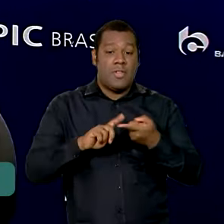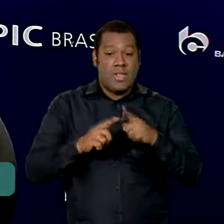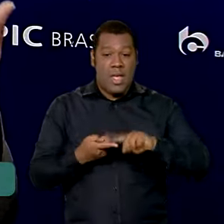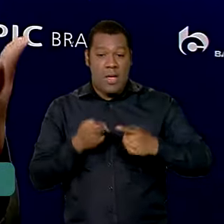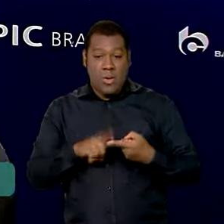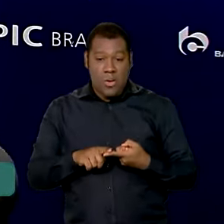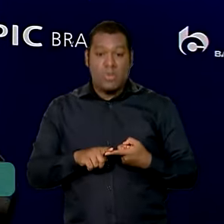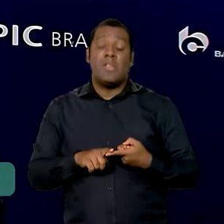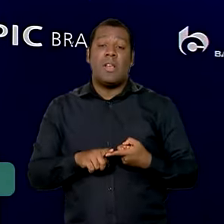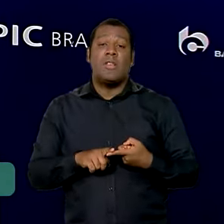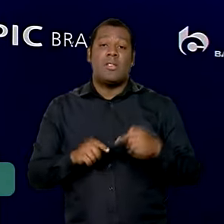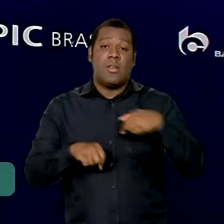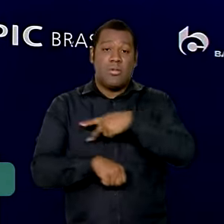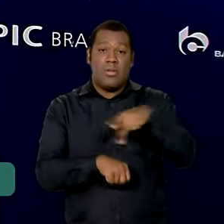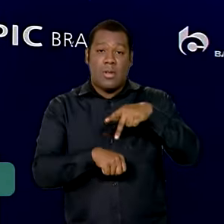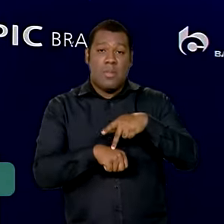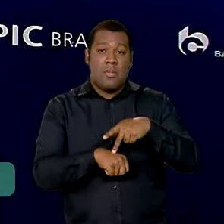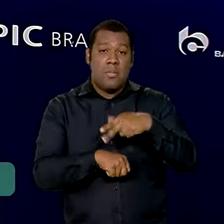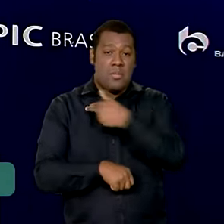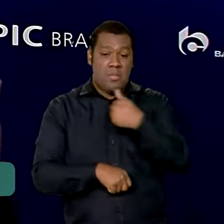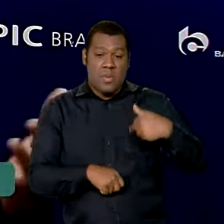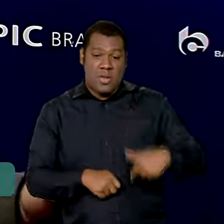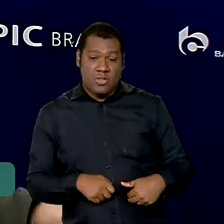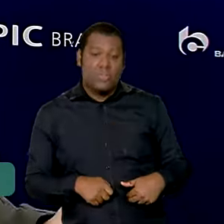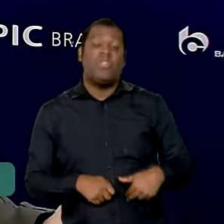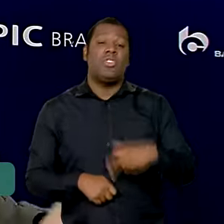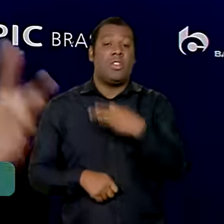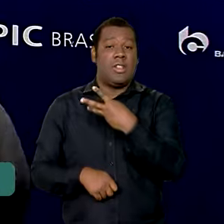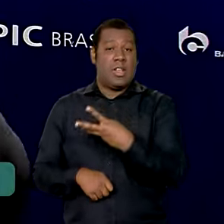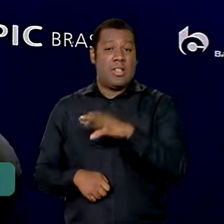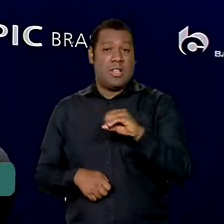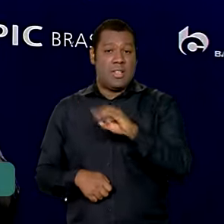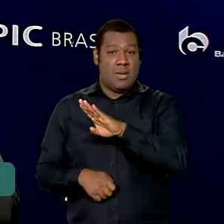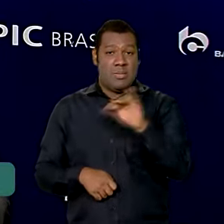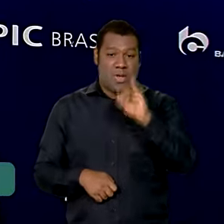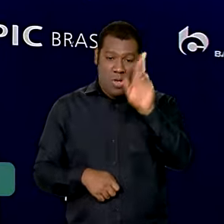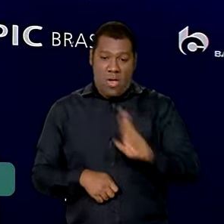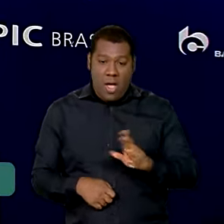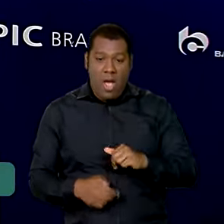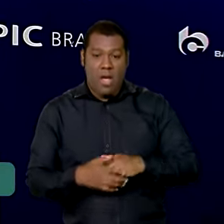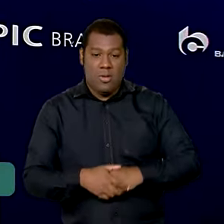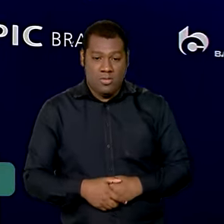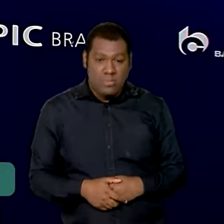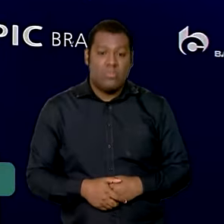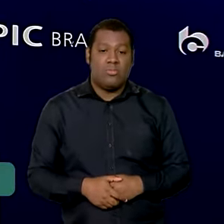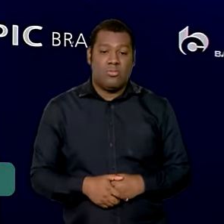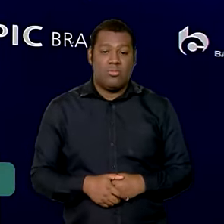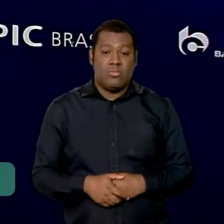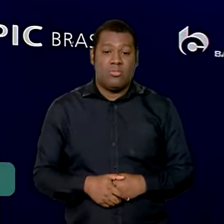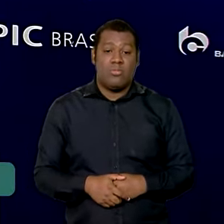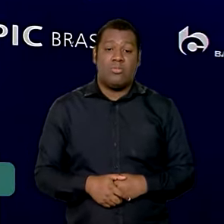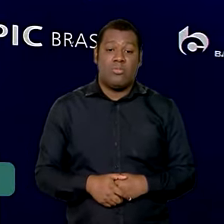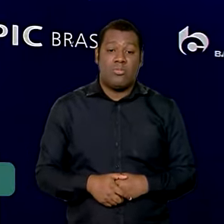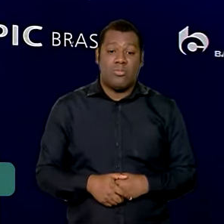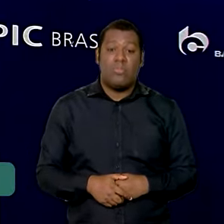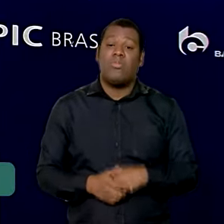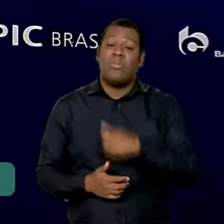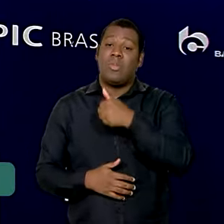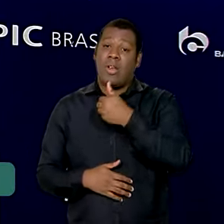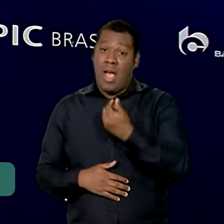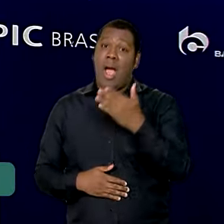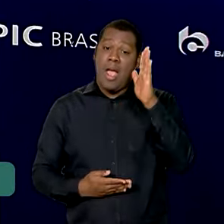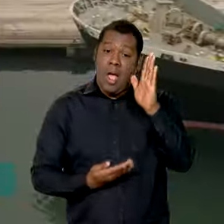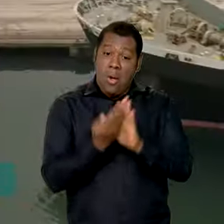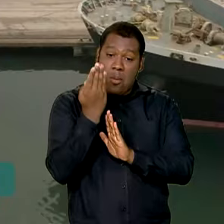mais de 30% das nossas exportações. A corrente de comércio entre os dois países superou os 150 bilhões